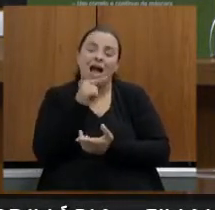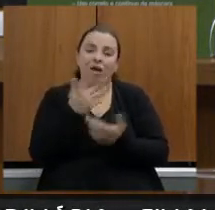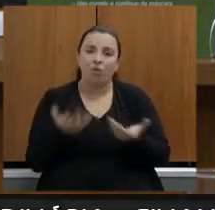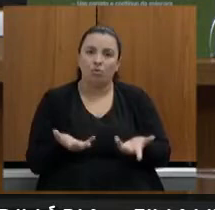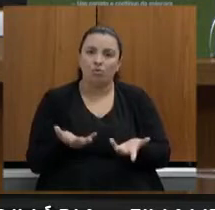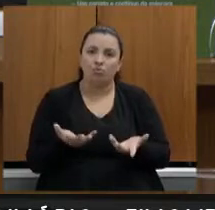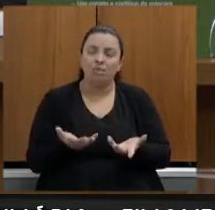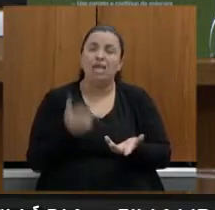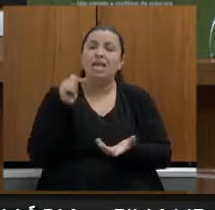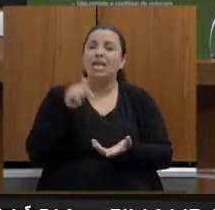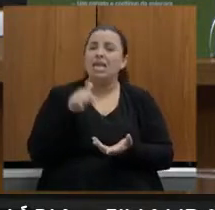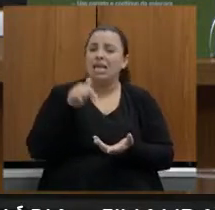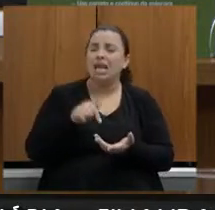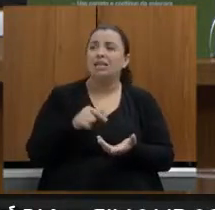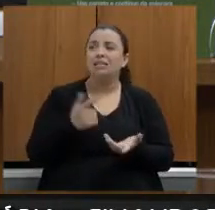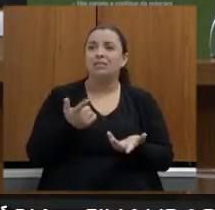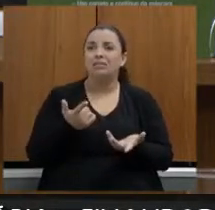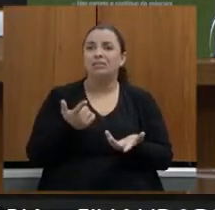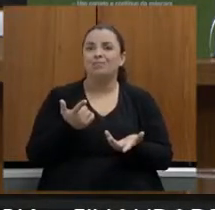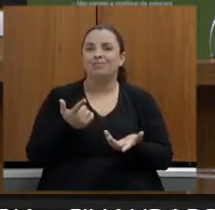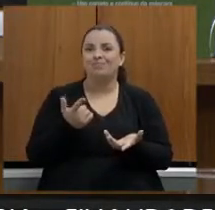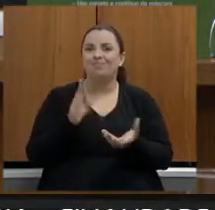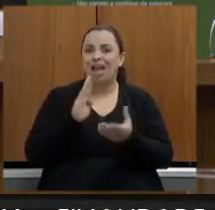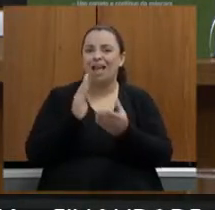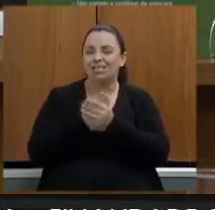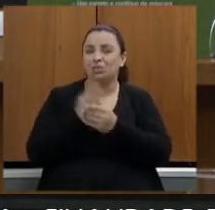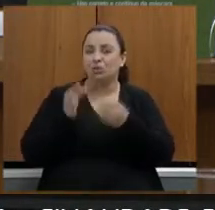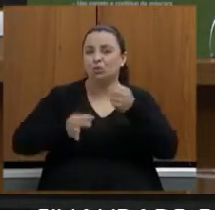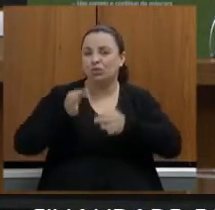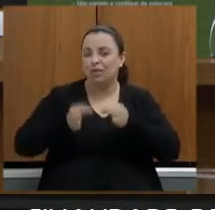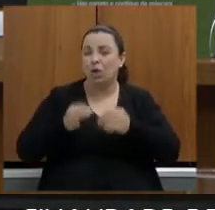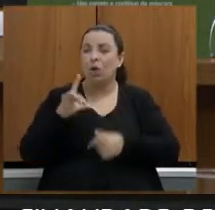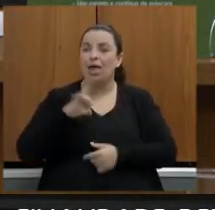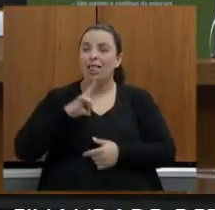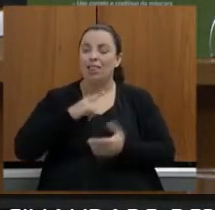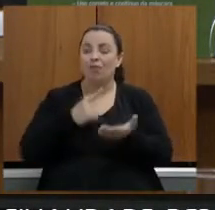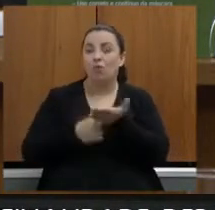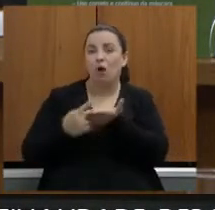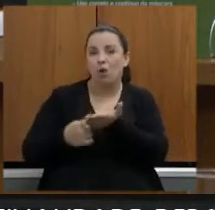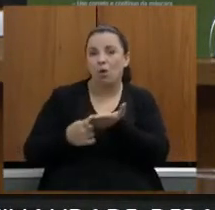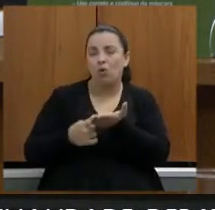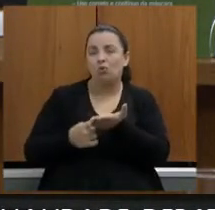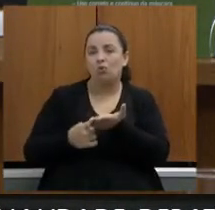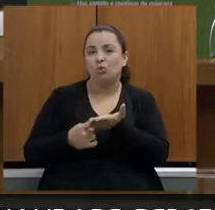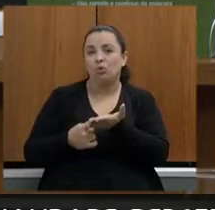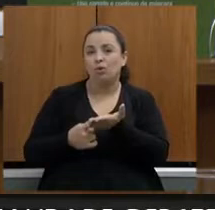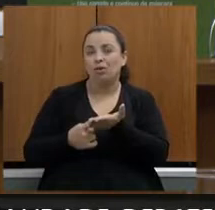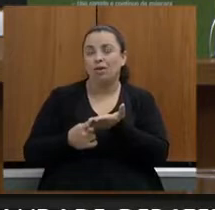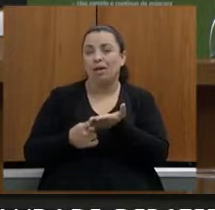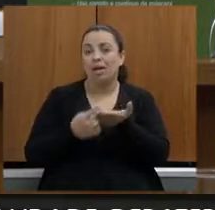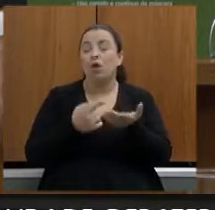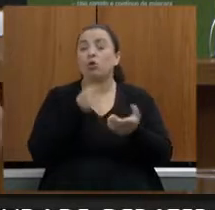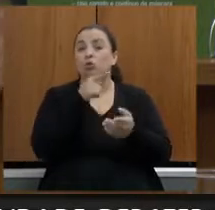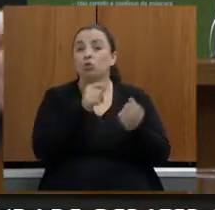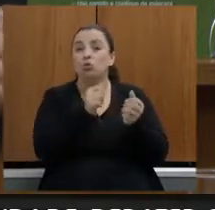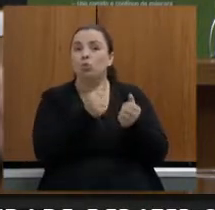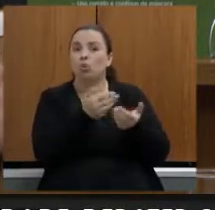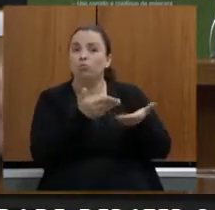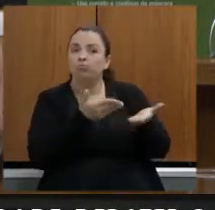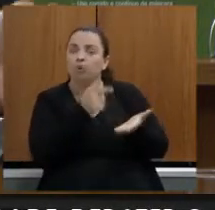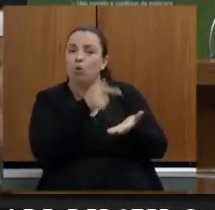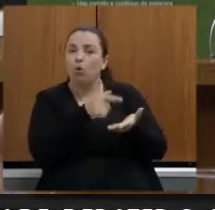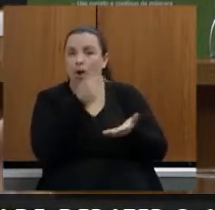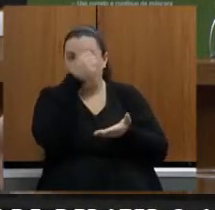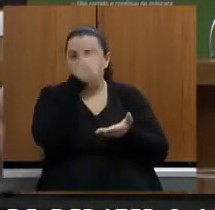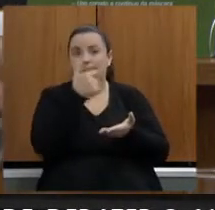nas ações judiciais firmado com a prefeita de Contagem e para revisão inclusive